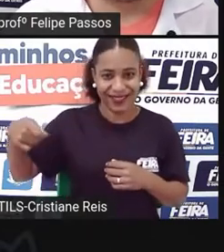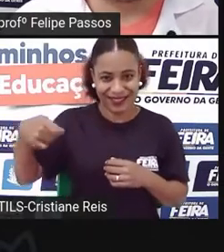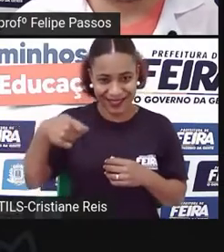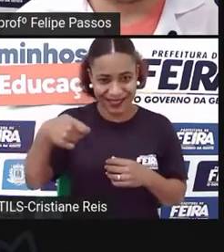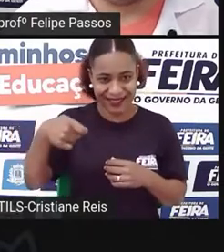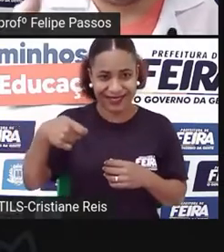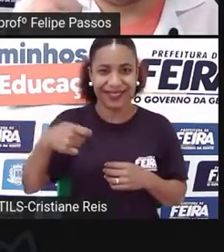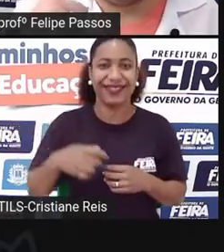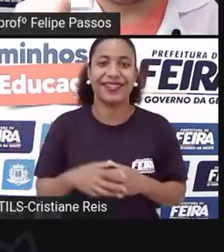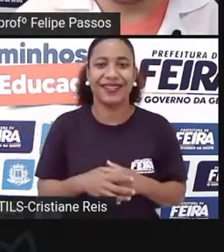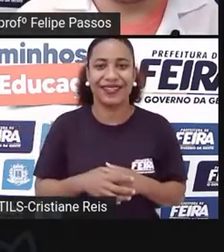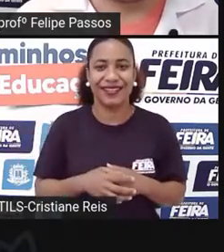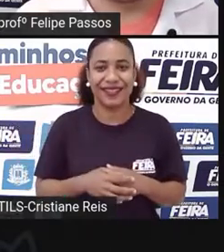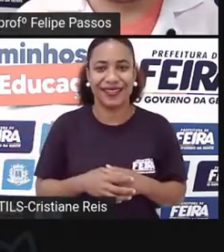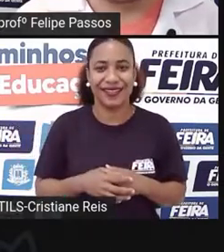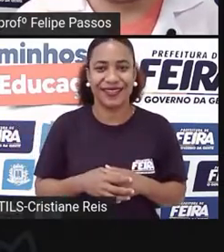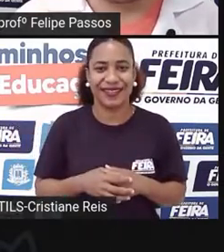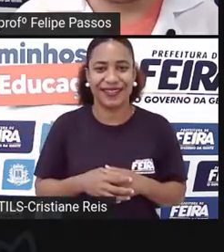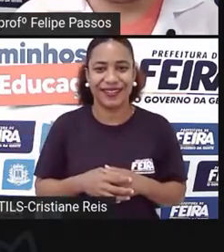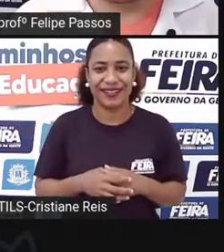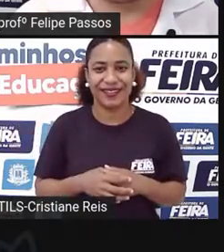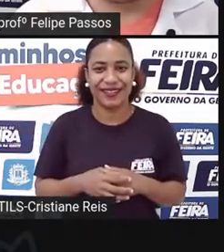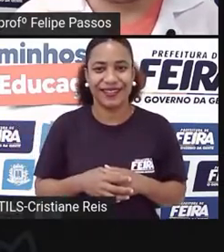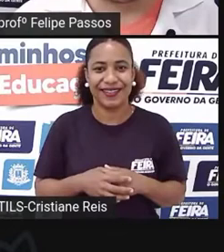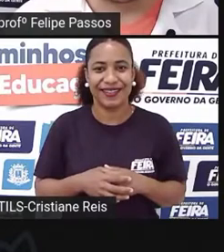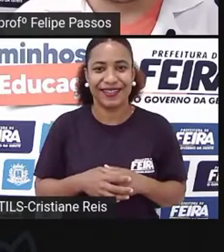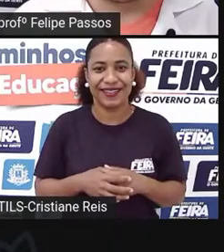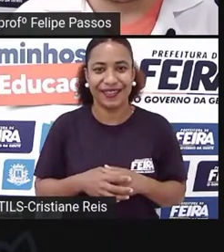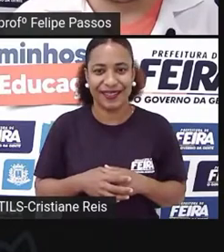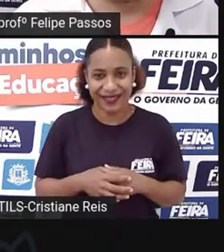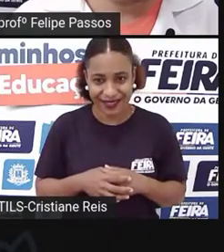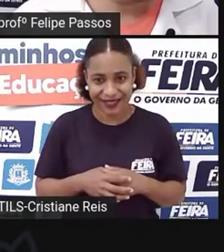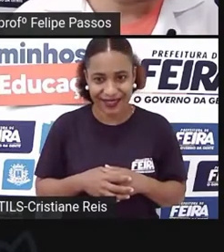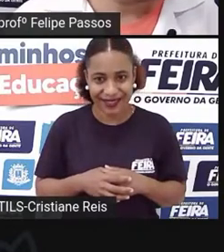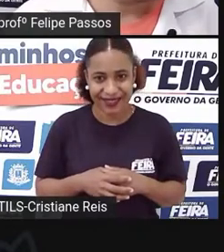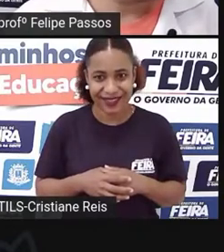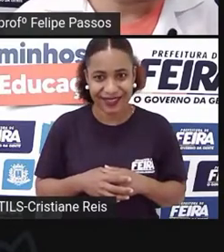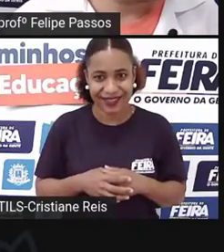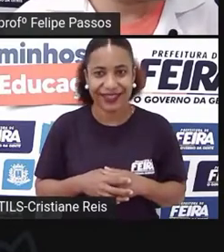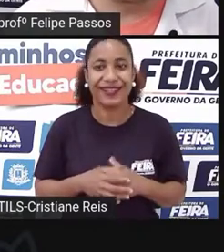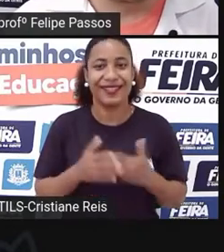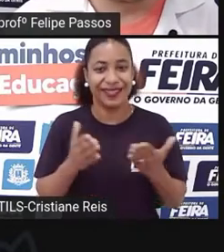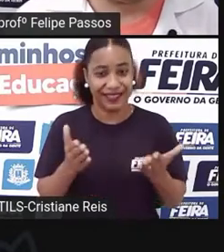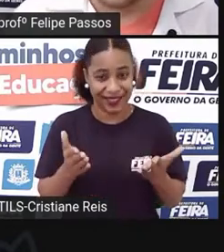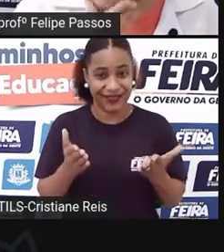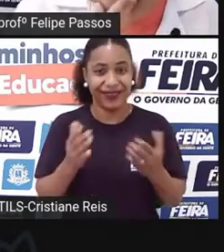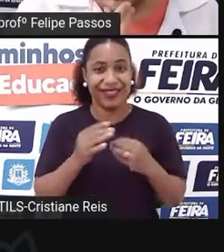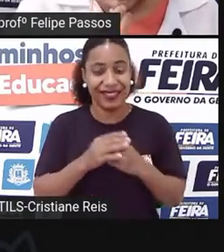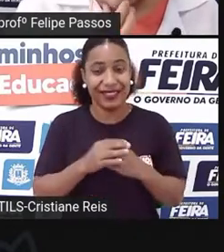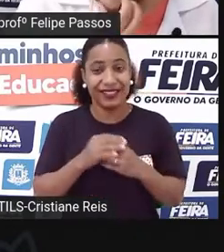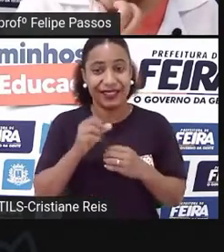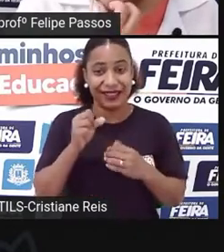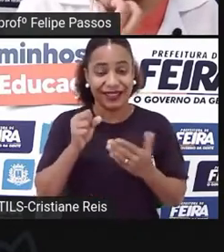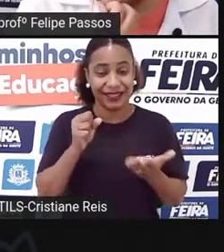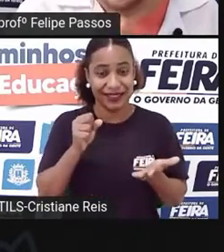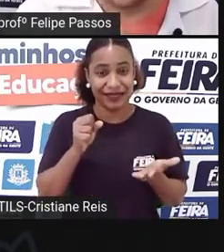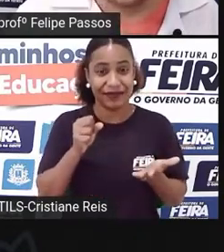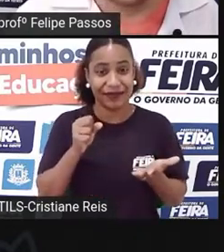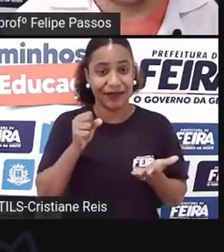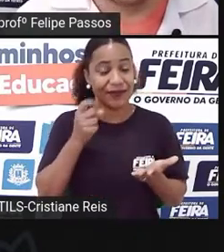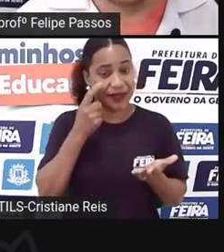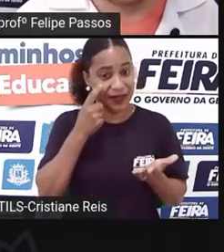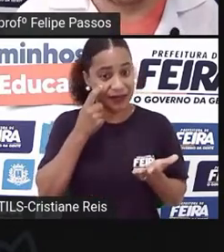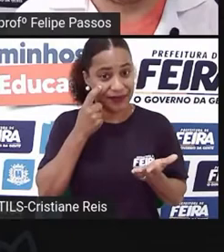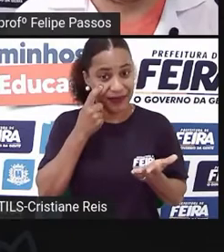do fone e o lugar do carregador também. se você pensar assim, hoje vocês